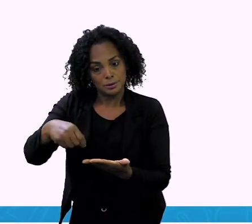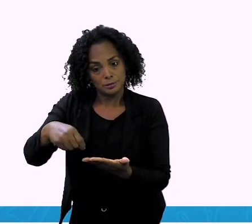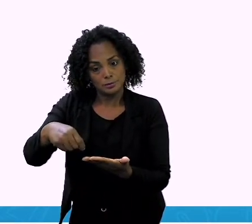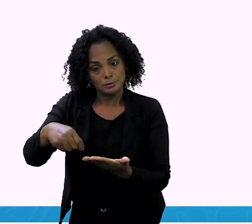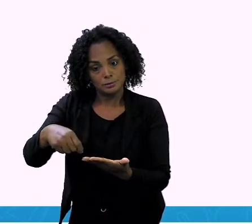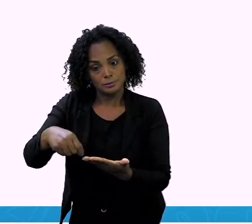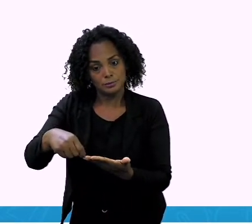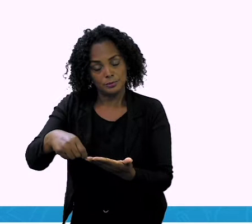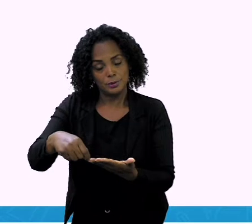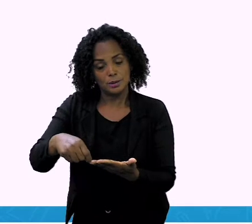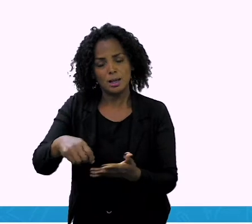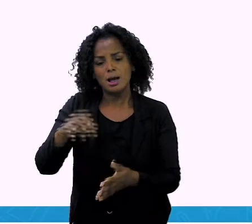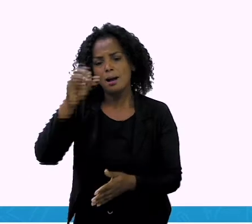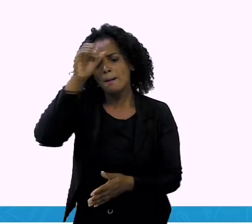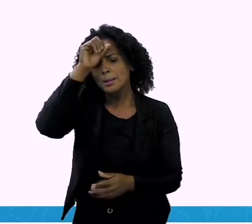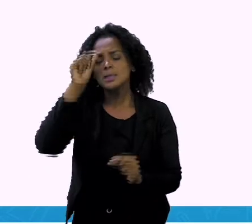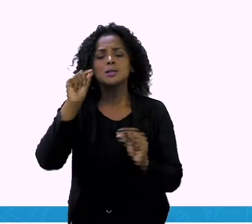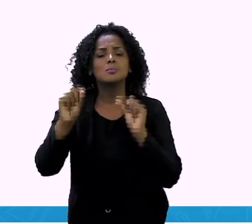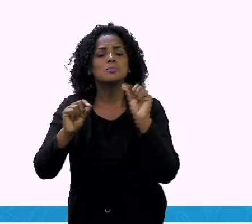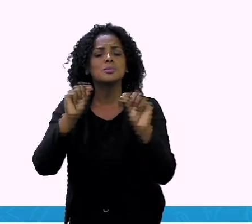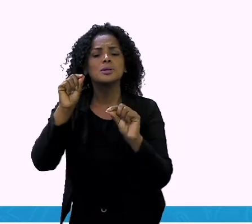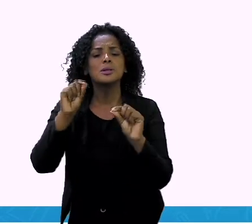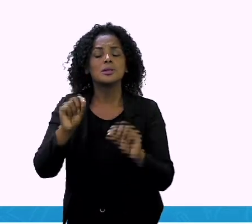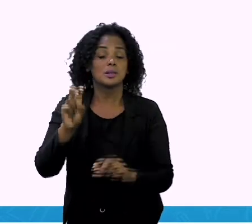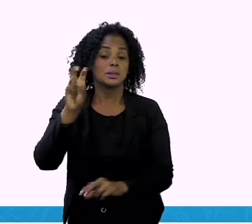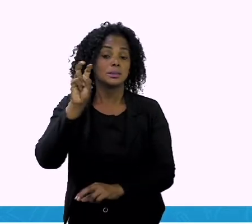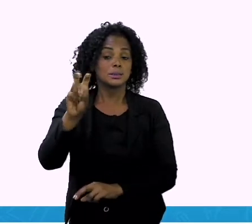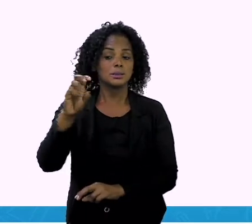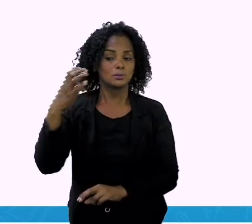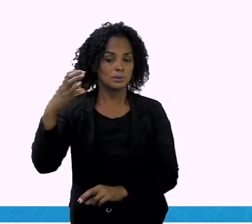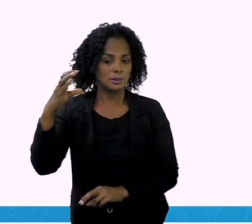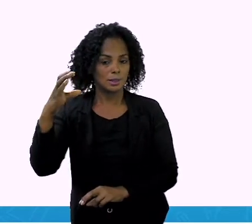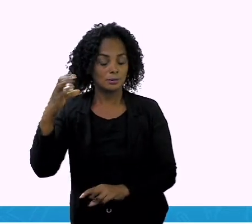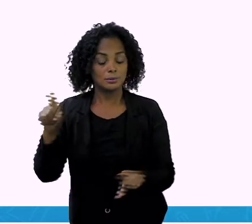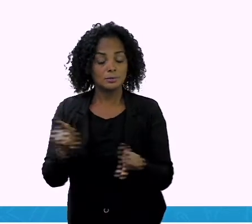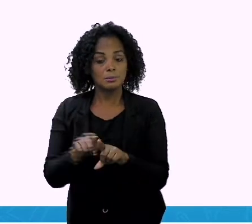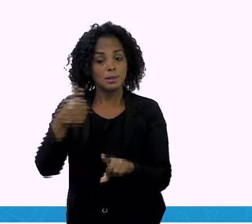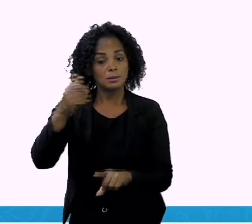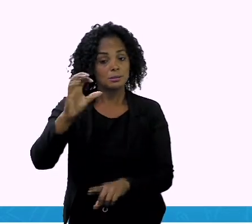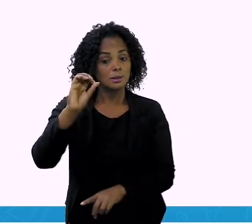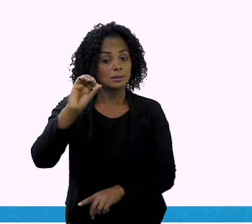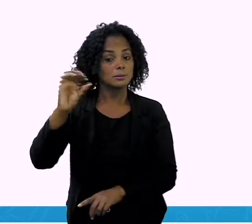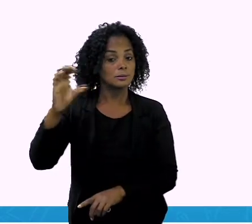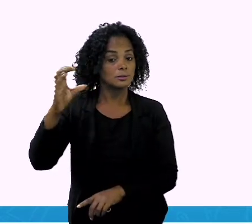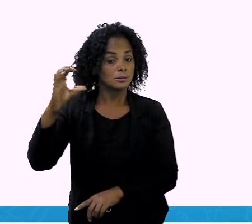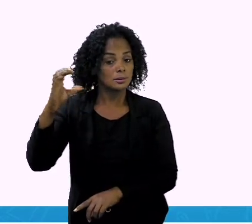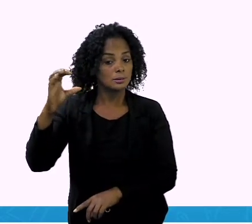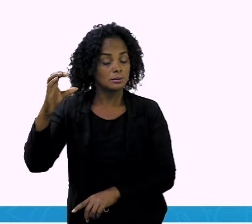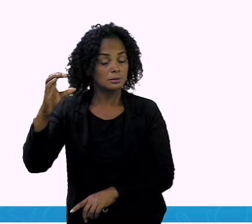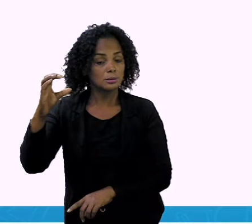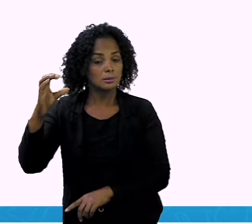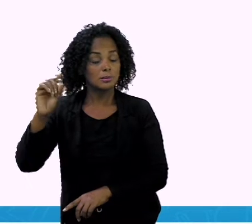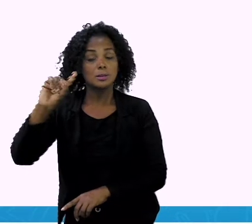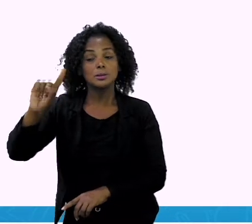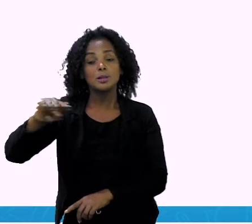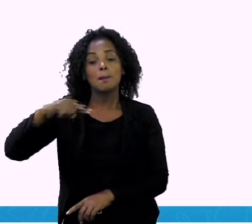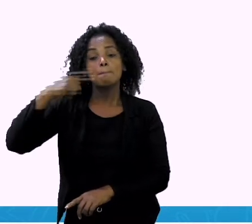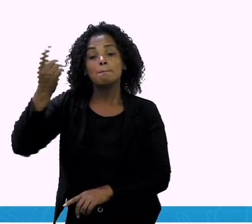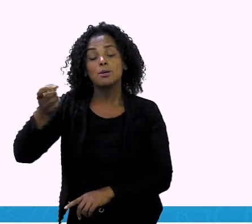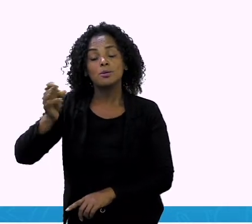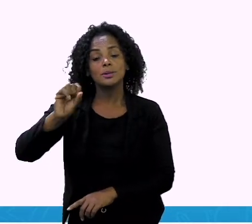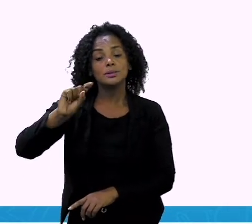Então, nós aprendemos o quê? Cinco centavos e dez centavos. Está após a vírgula, ó.